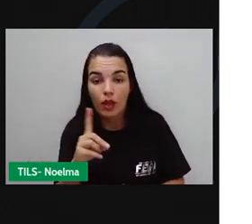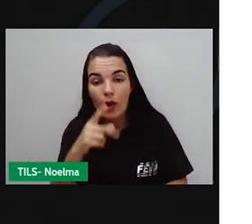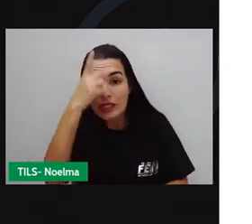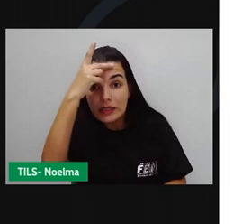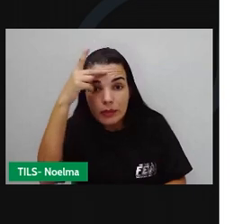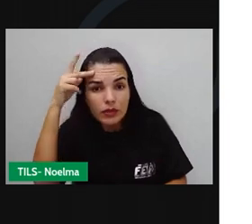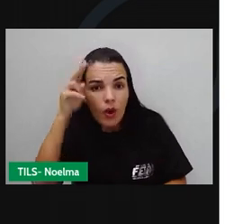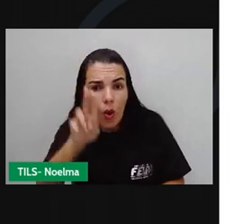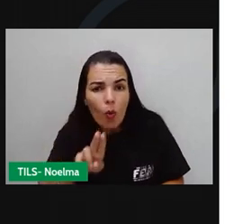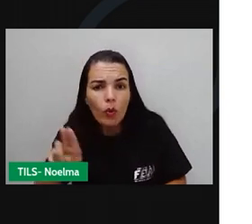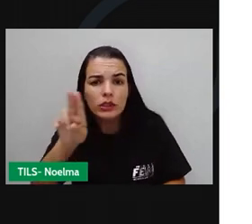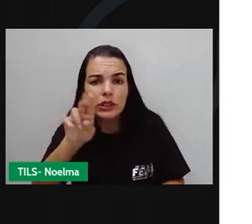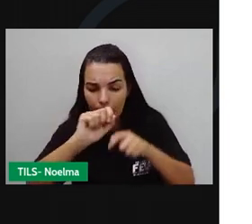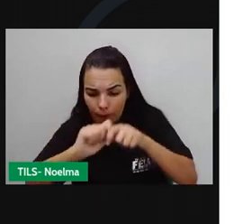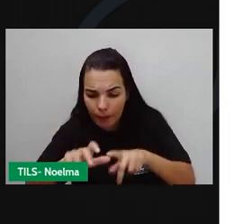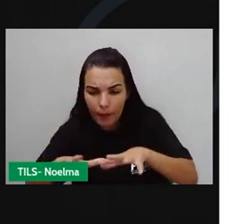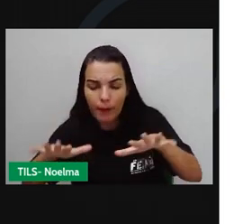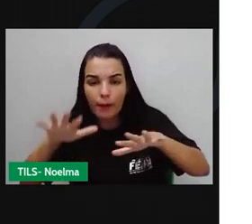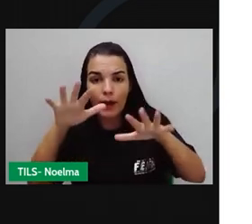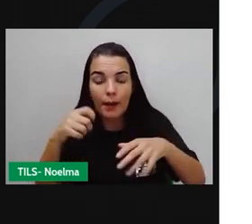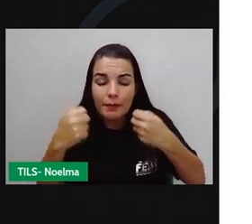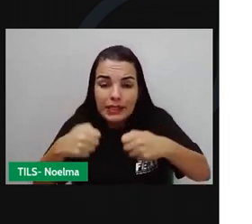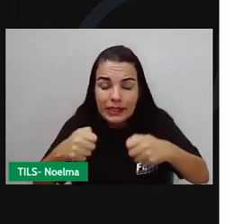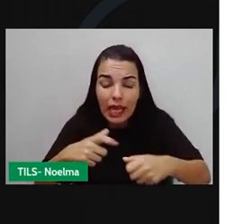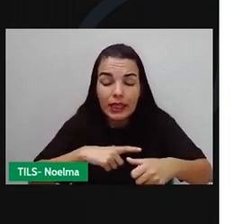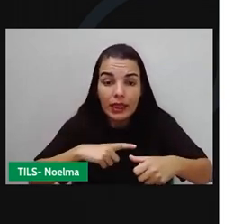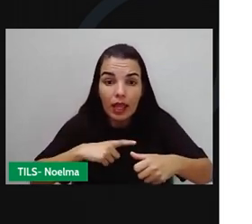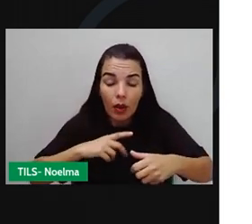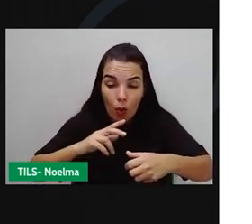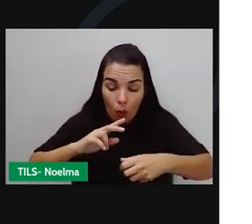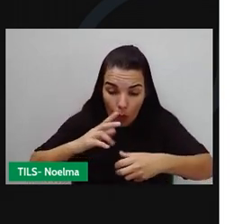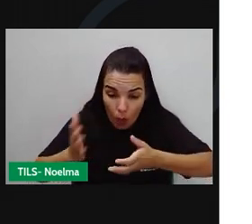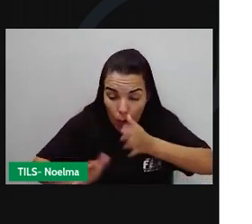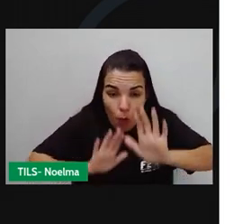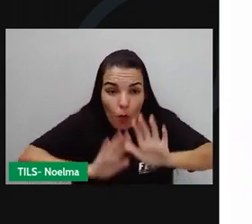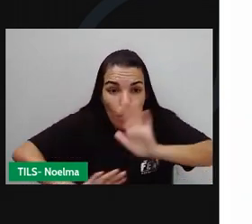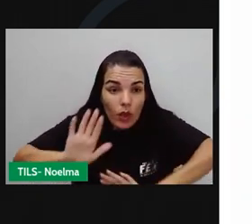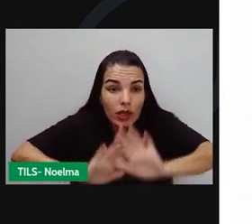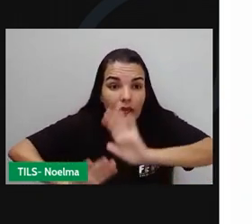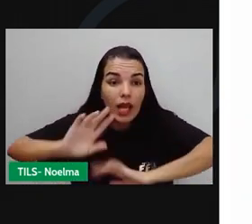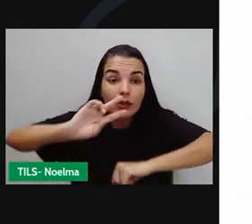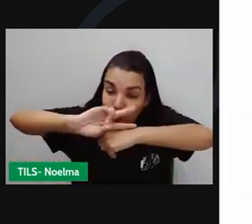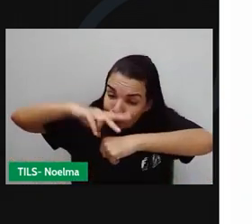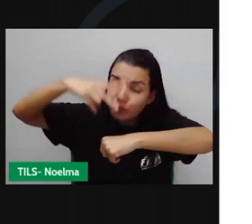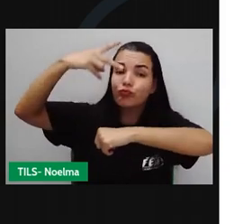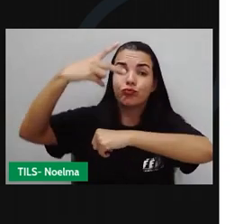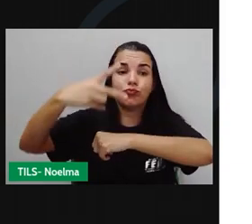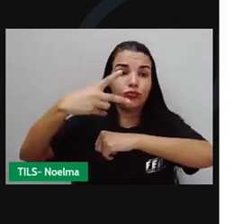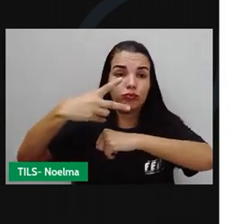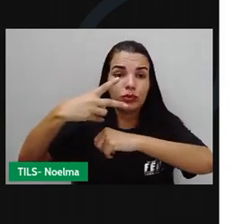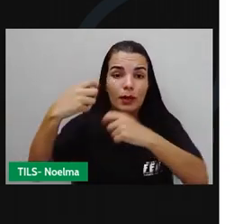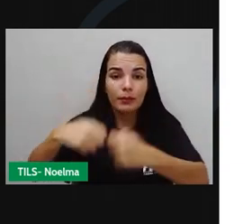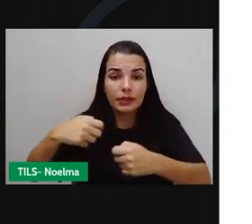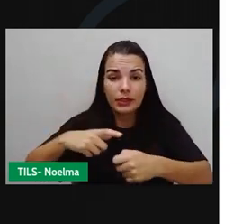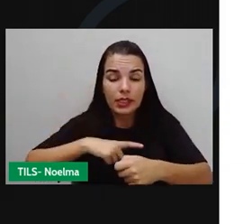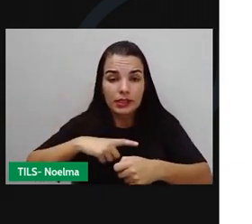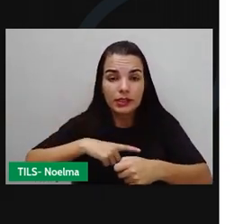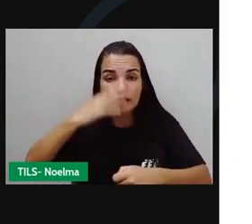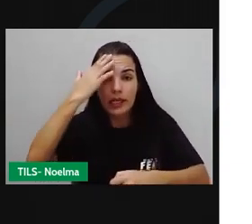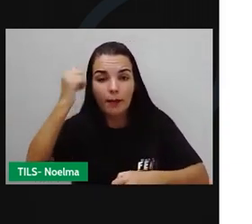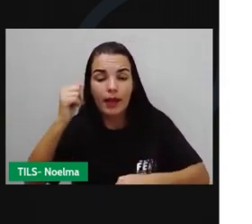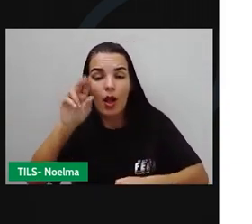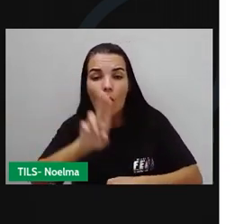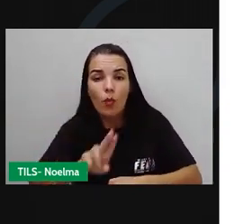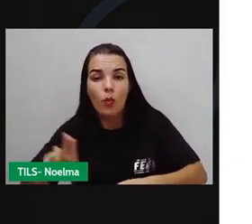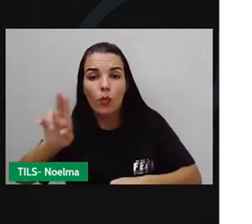tenham um cuidado redobrado, porque acidentes acontecem e geralmente são muito graves. Então o manuseio correto, o uso